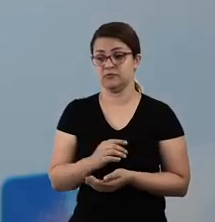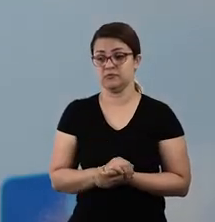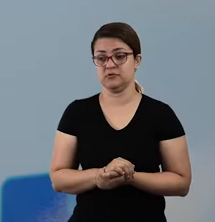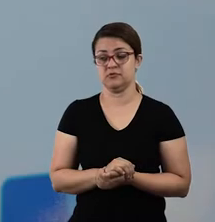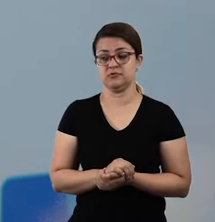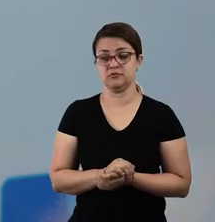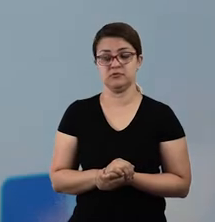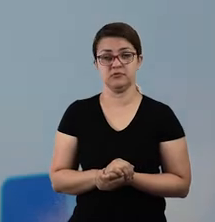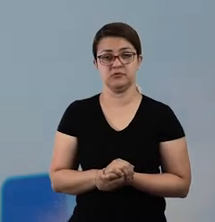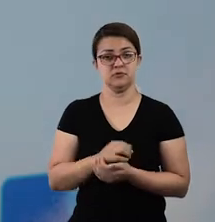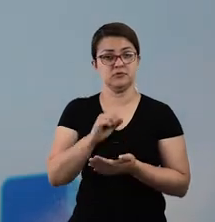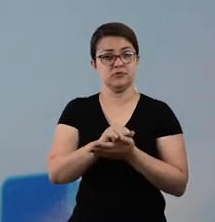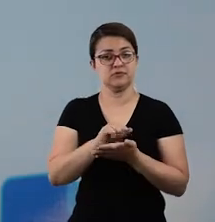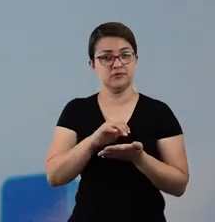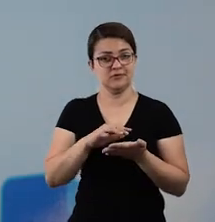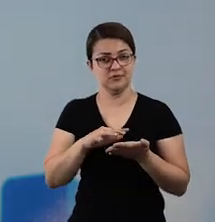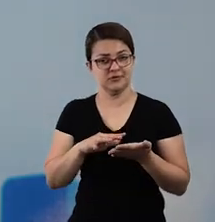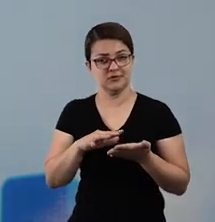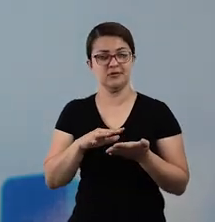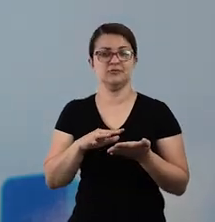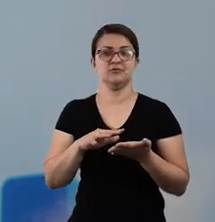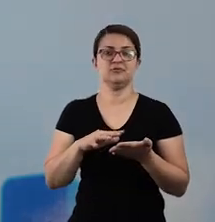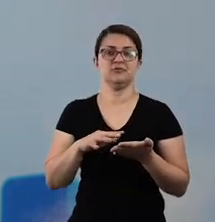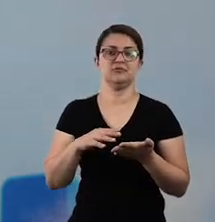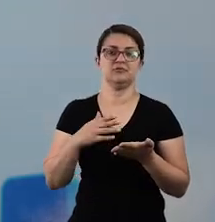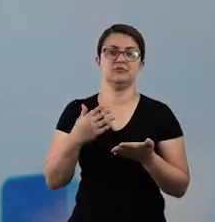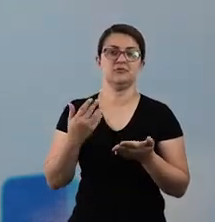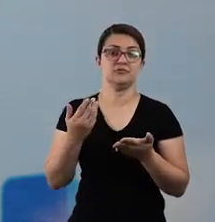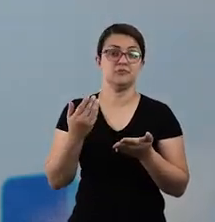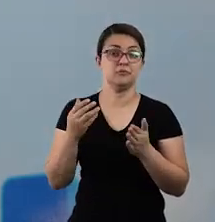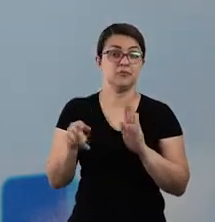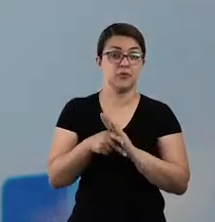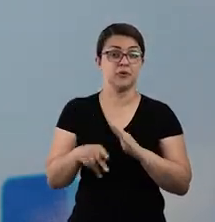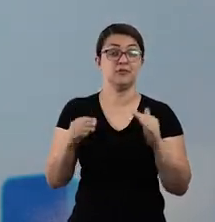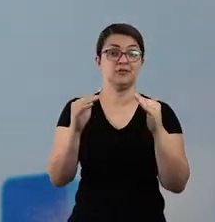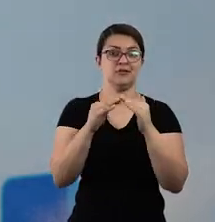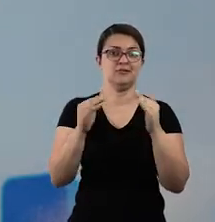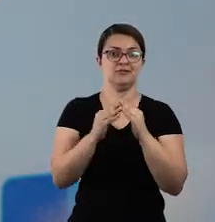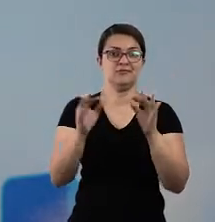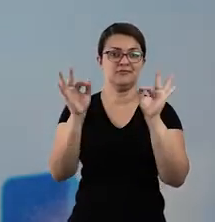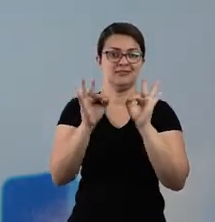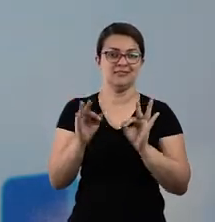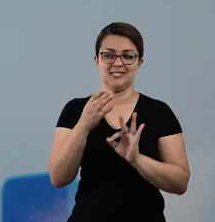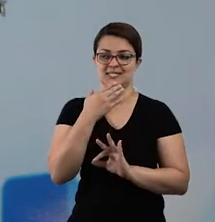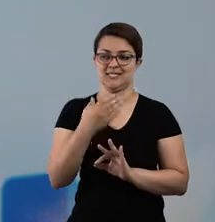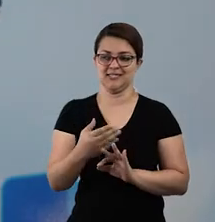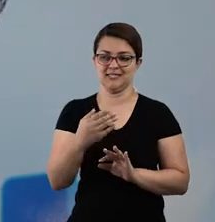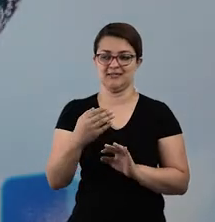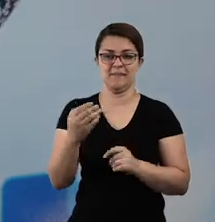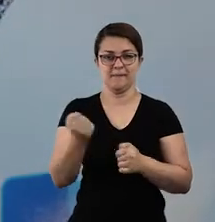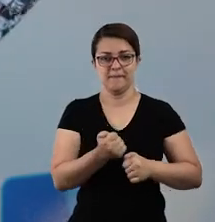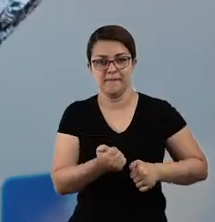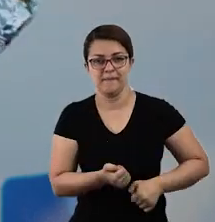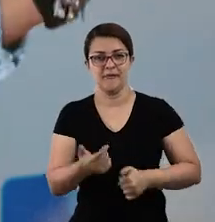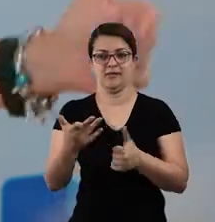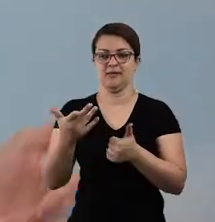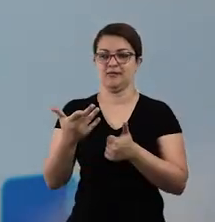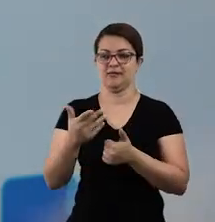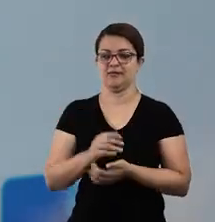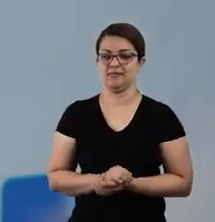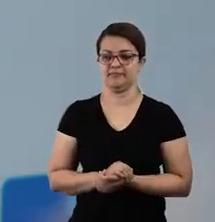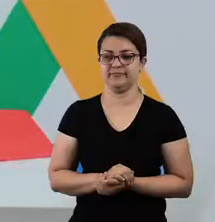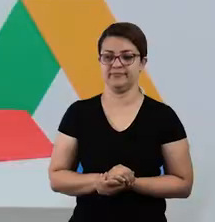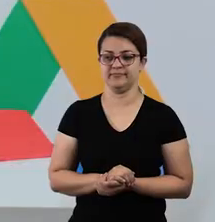Casa, então, e todos os bastidores, desejamos a vocês Merry Christmas. We wish you a Merry Christmas.